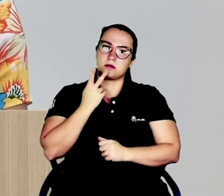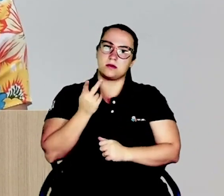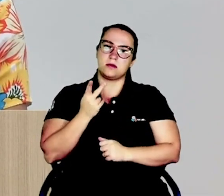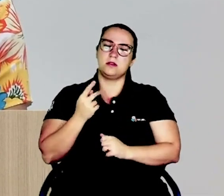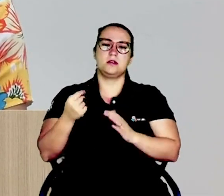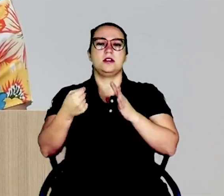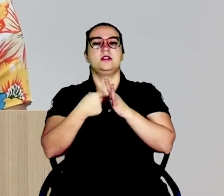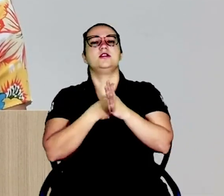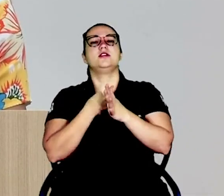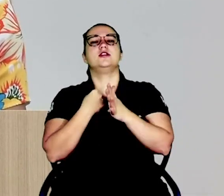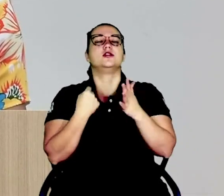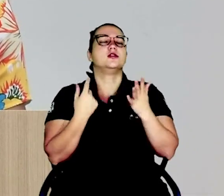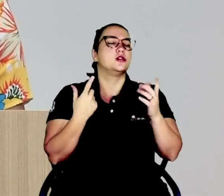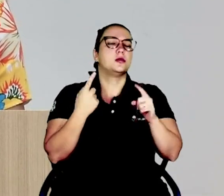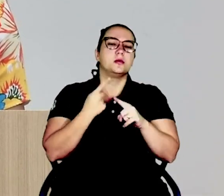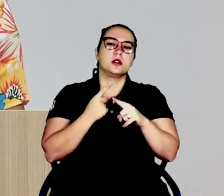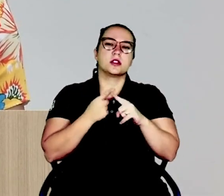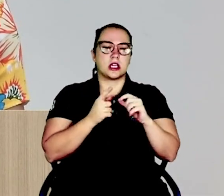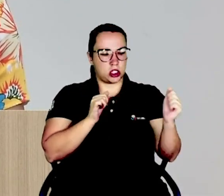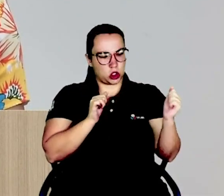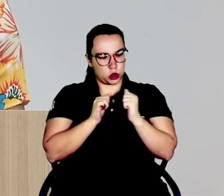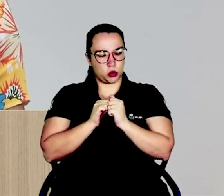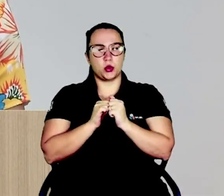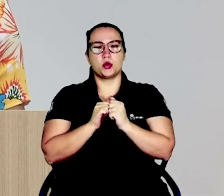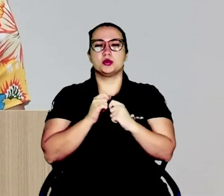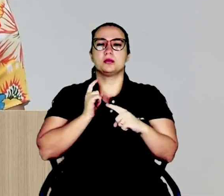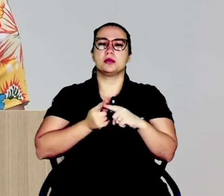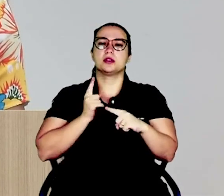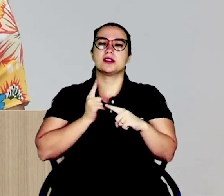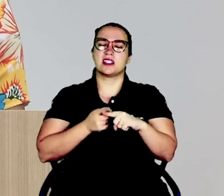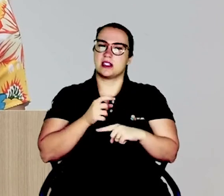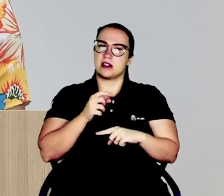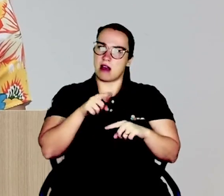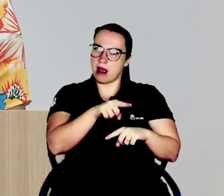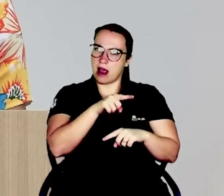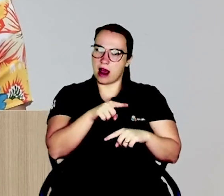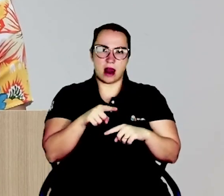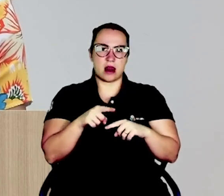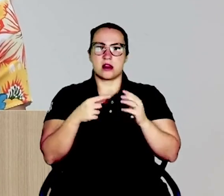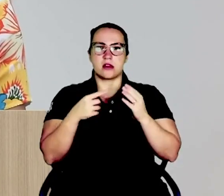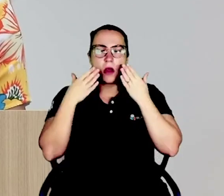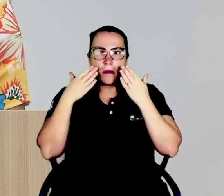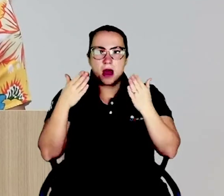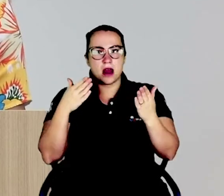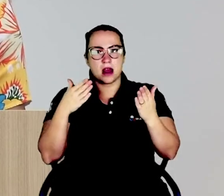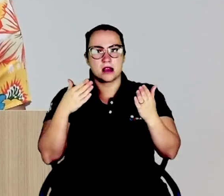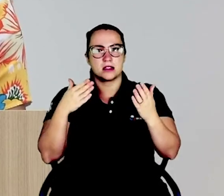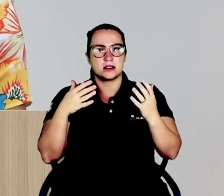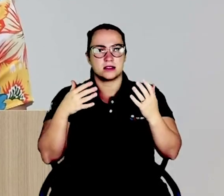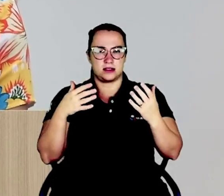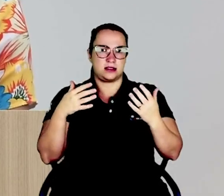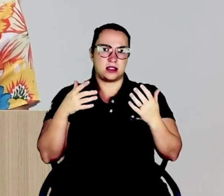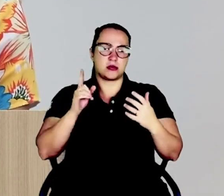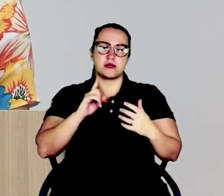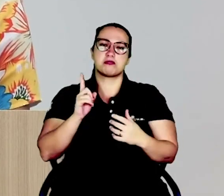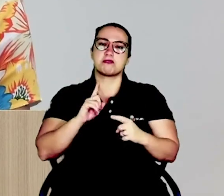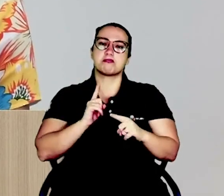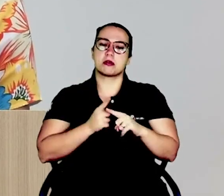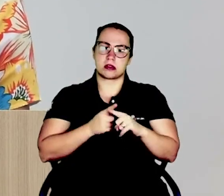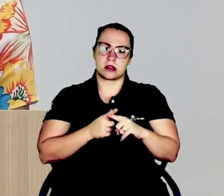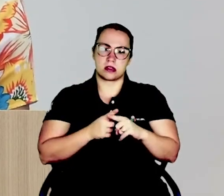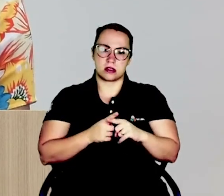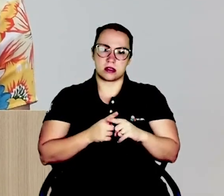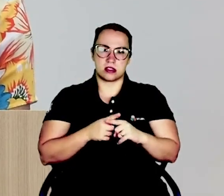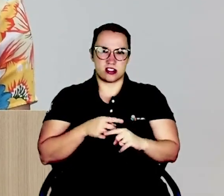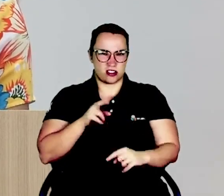questionada por que ela está conosco, sendo que ela não aparece tanto quando está conosco. Você já viu isso comigo,